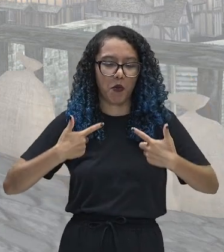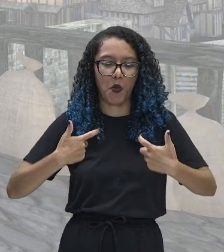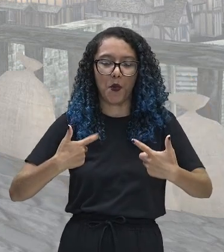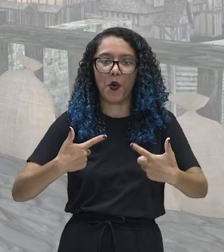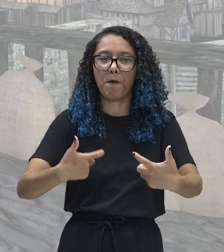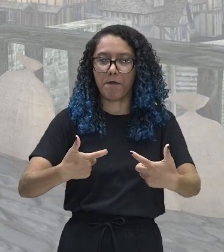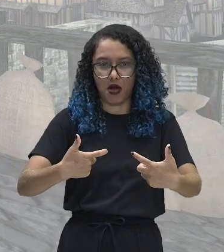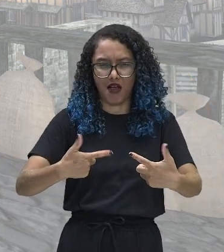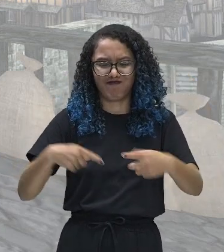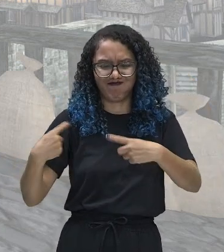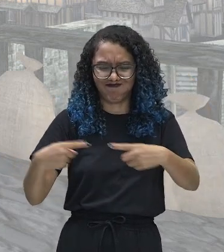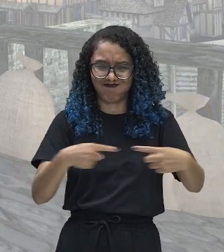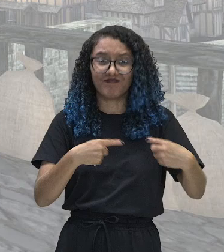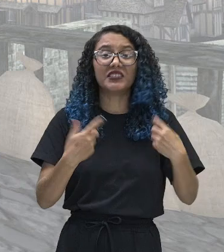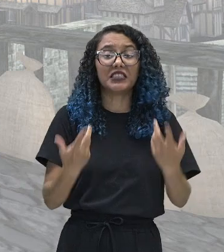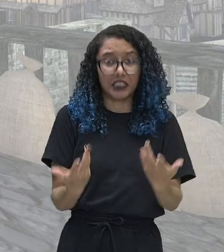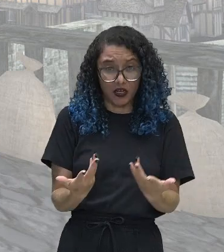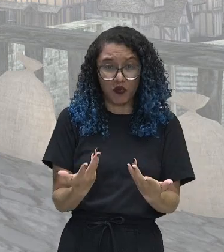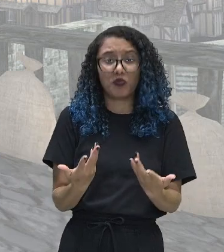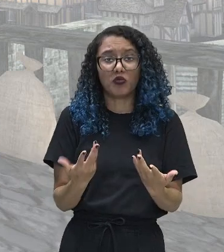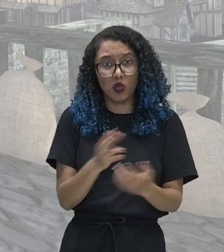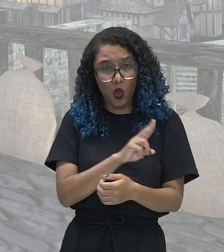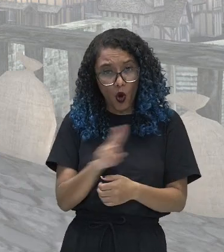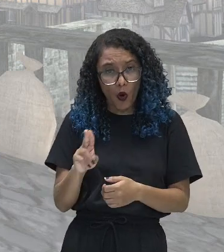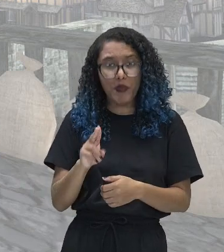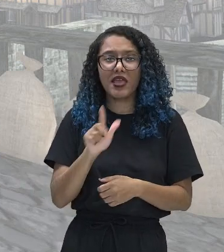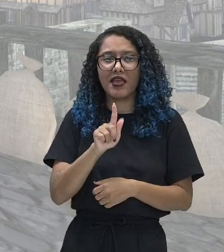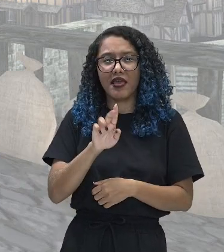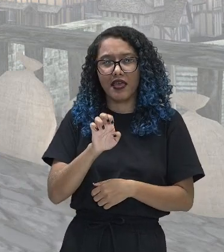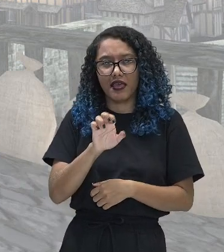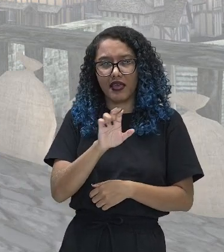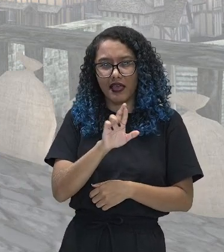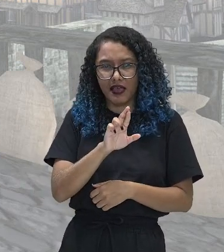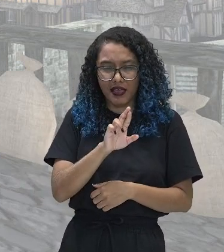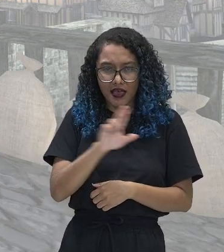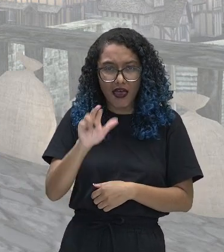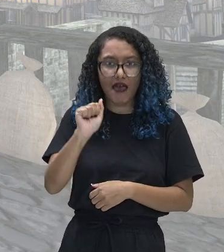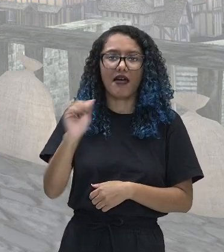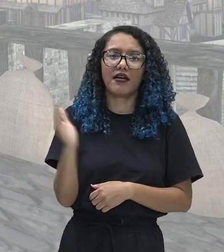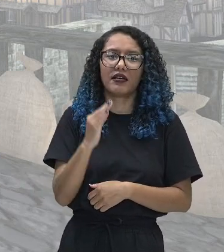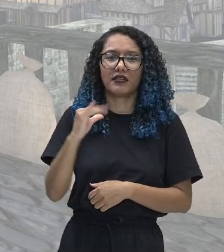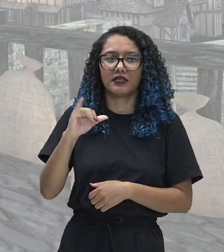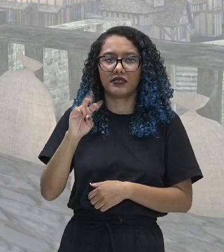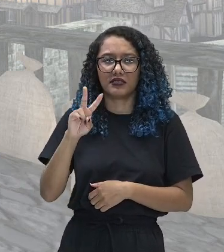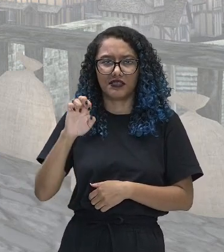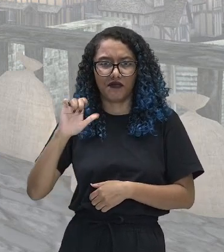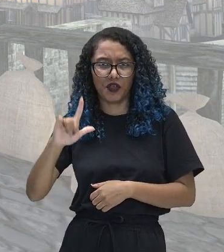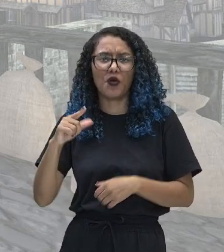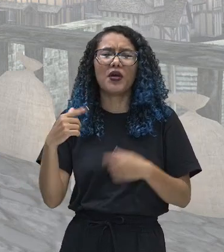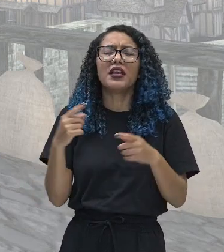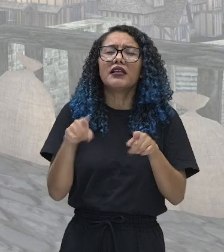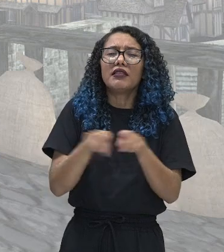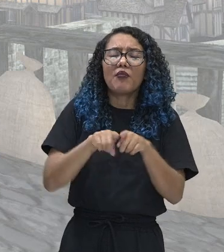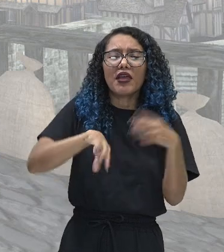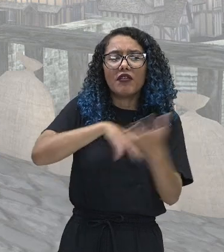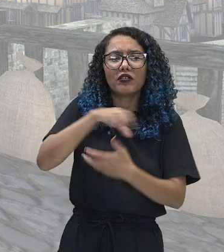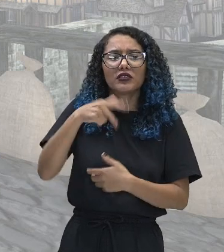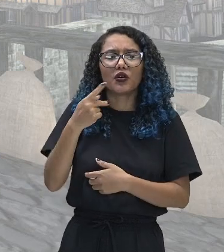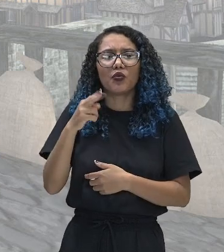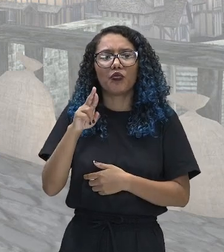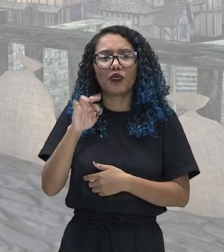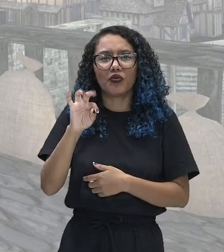de conflito, a gente chama de guerra civil. E por que Revolução Puritana, gente? Porque tinha a ver com questões